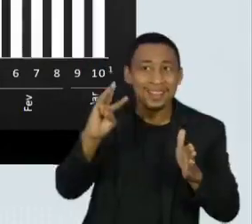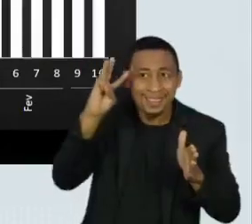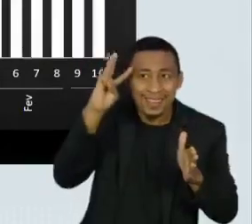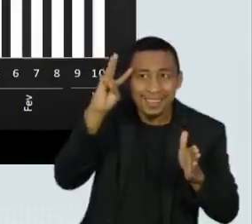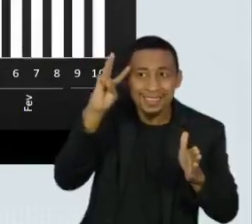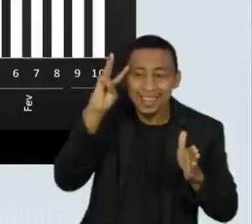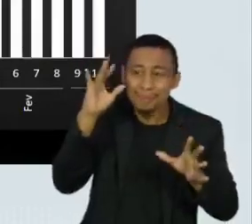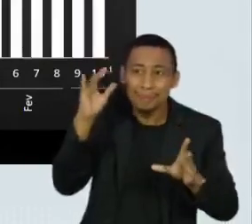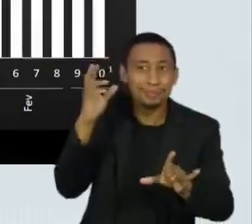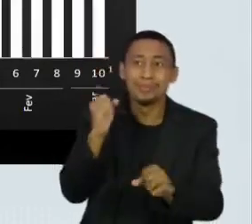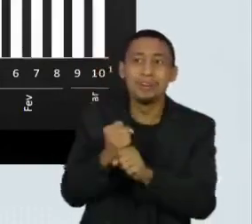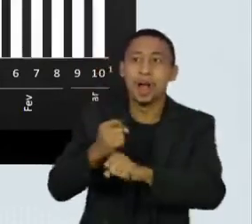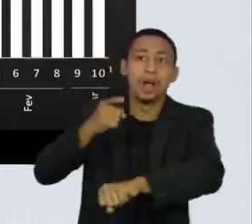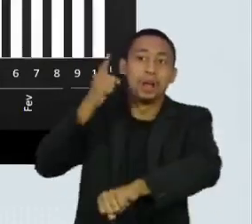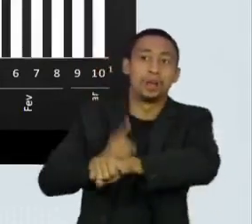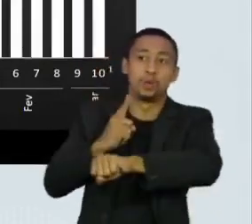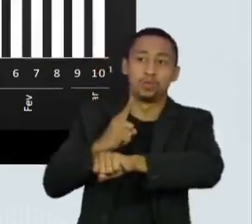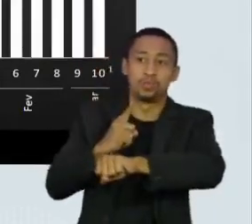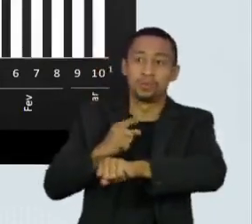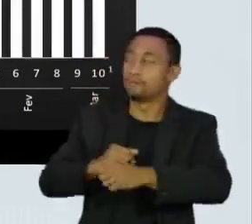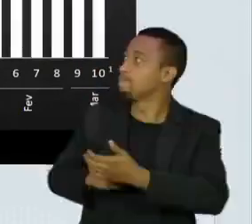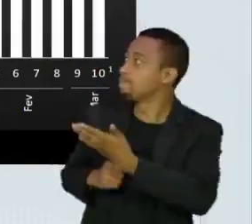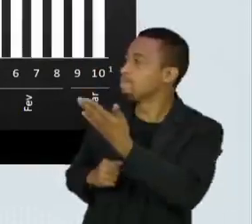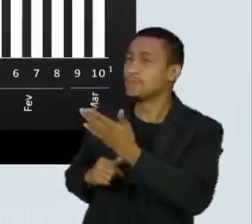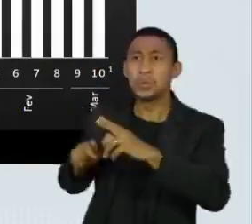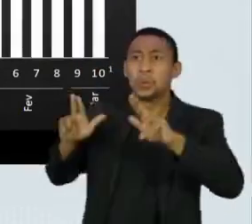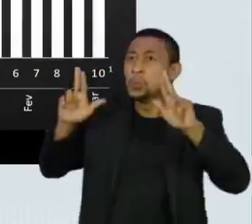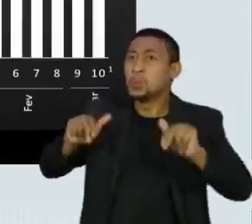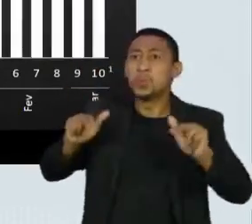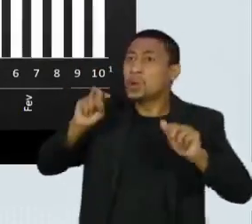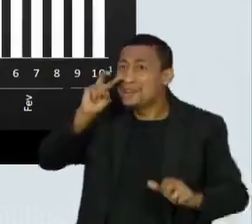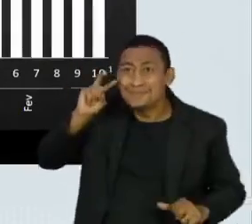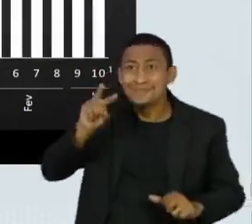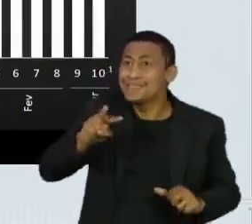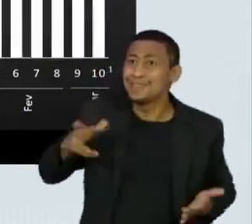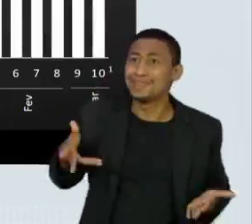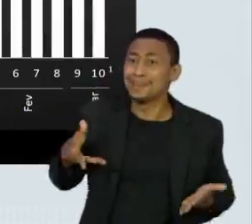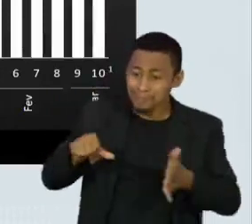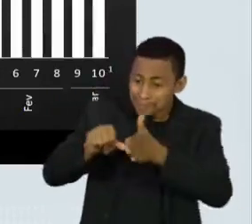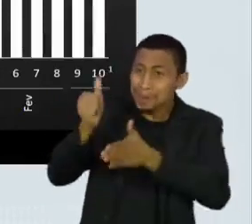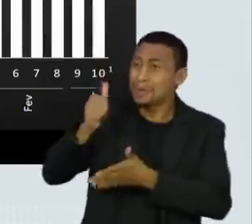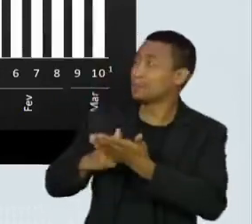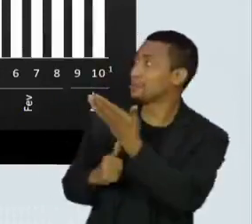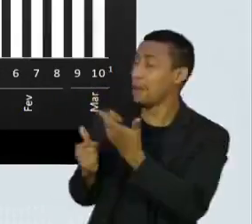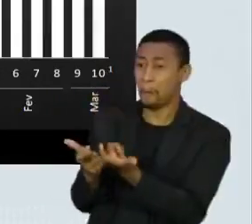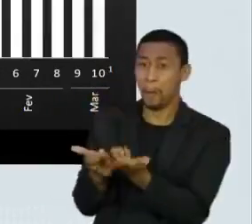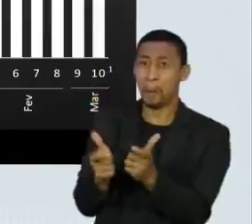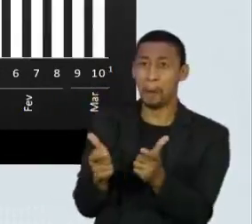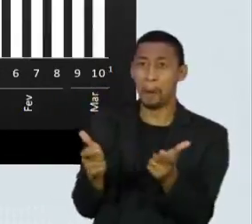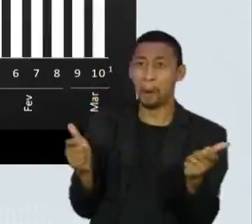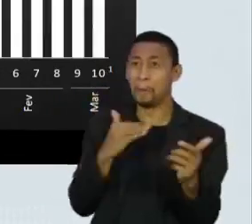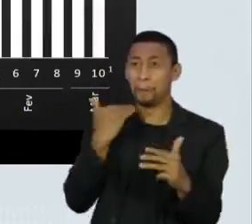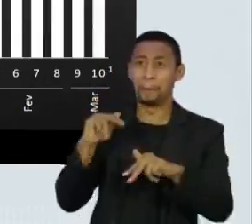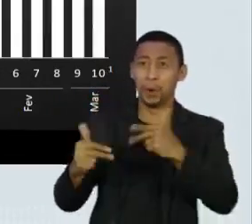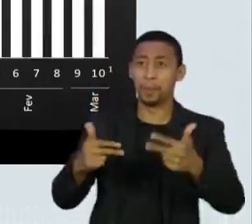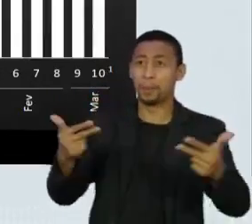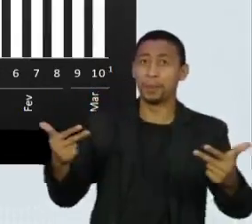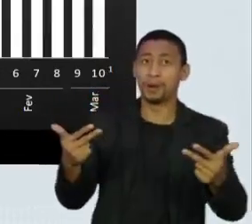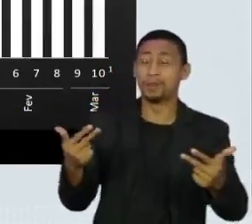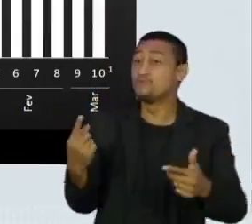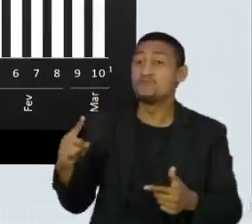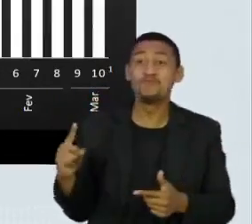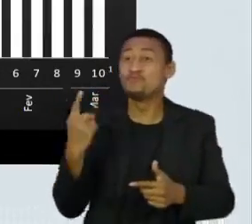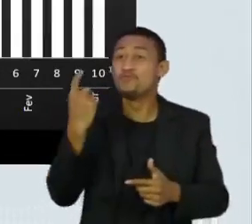visto na pandemia e nunca visto na história do país. Um grande número de mortes por uma